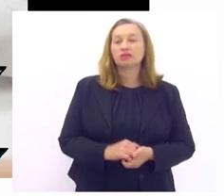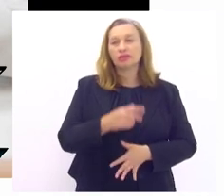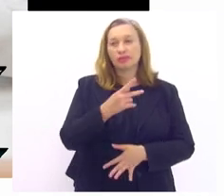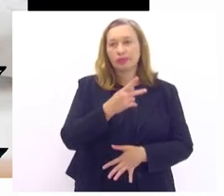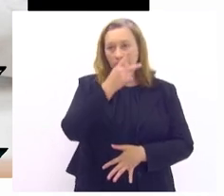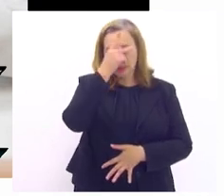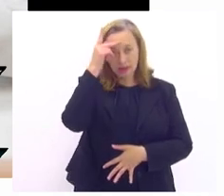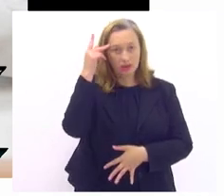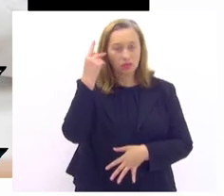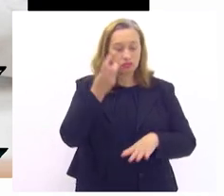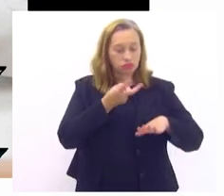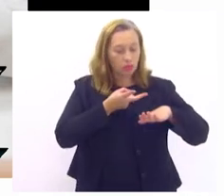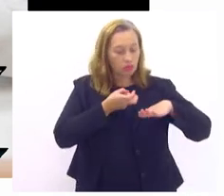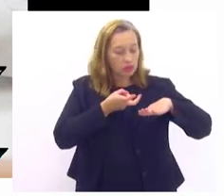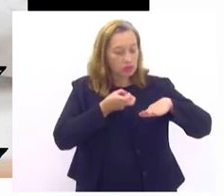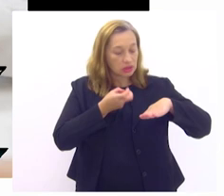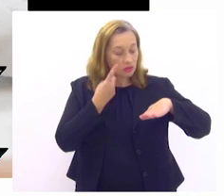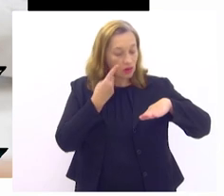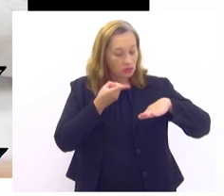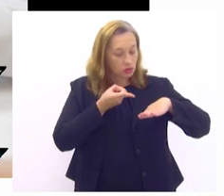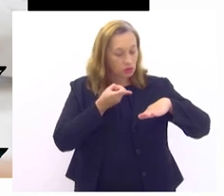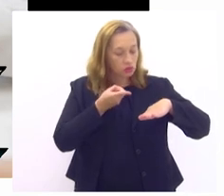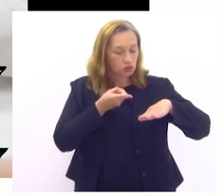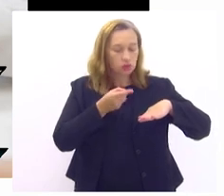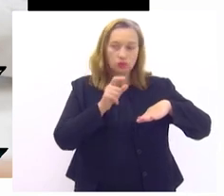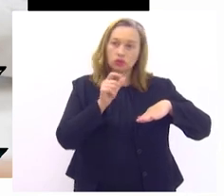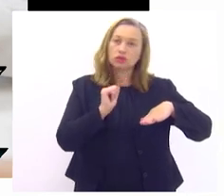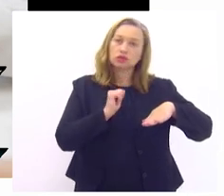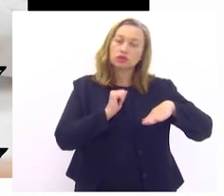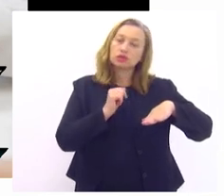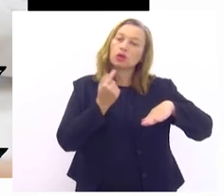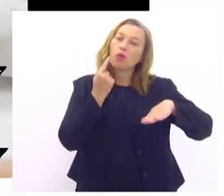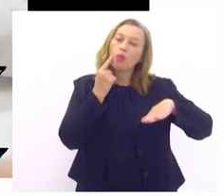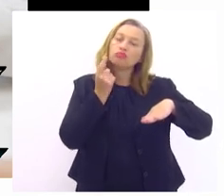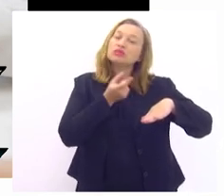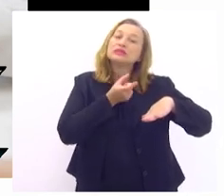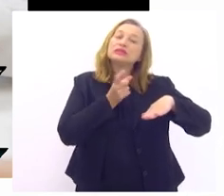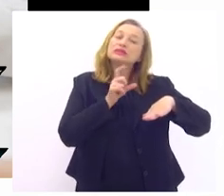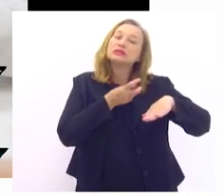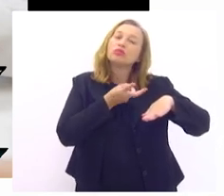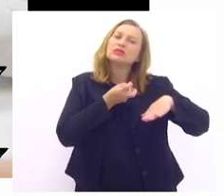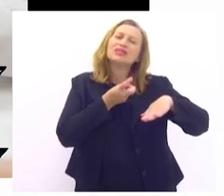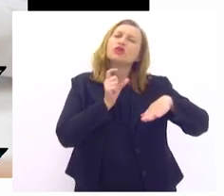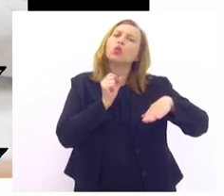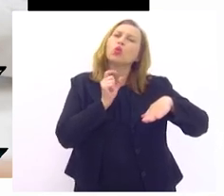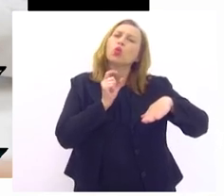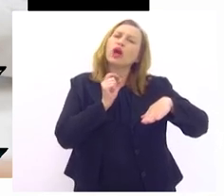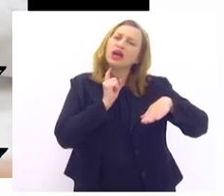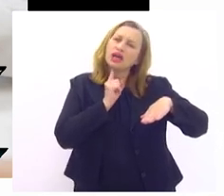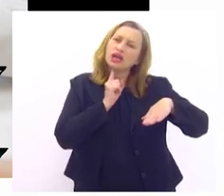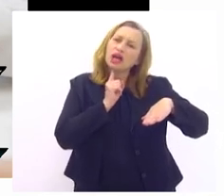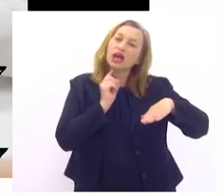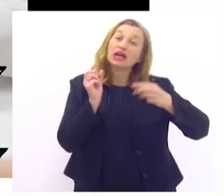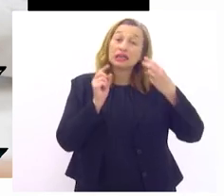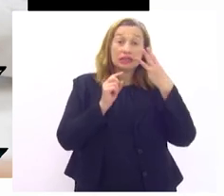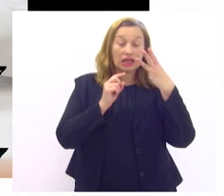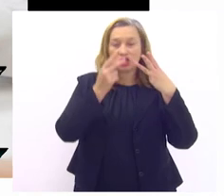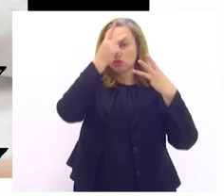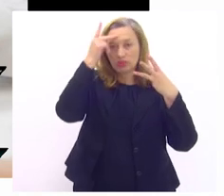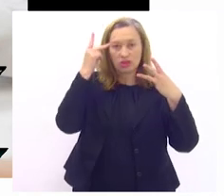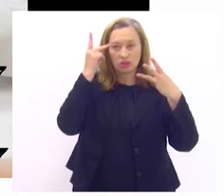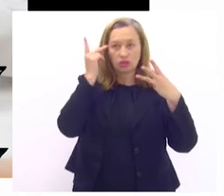que nós apresentamos nós verificamos que nós achamos três pessoas